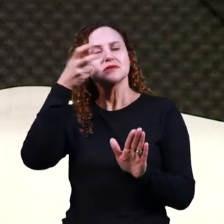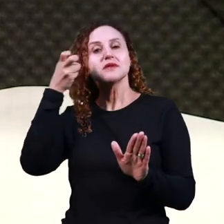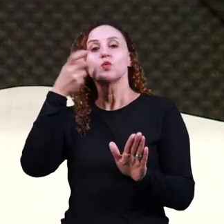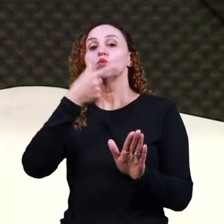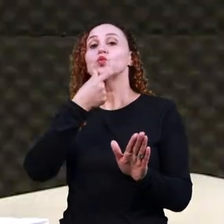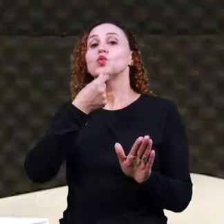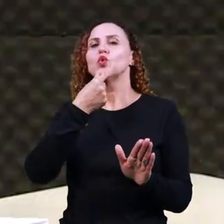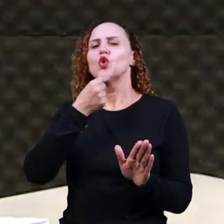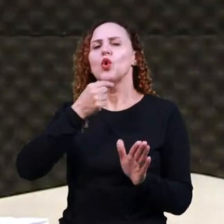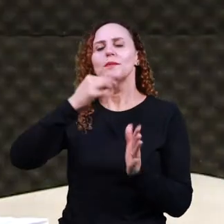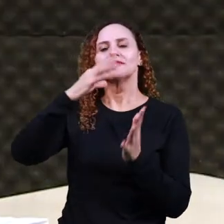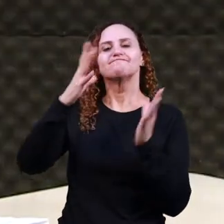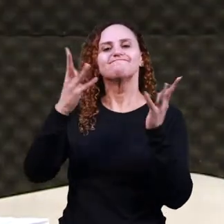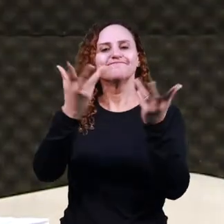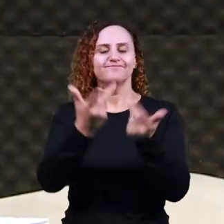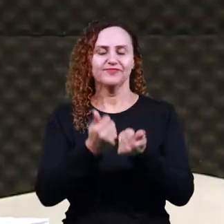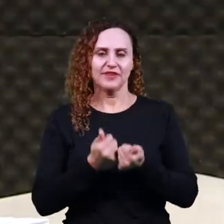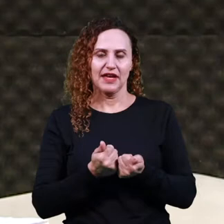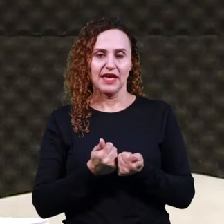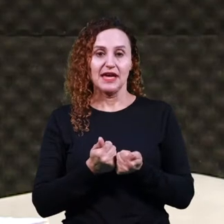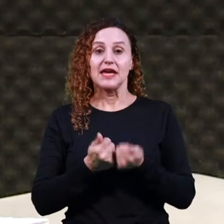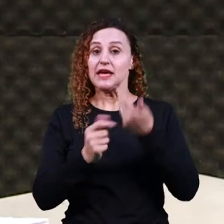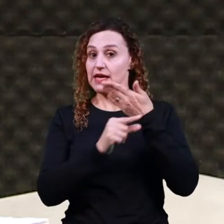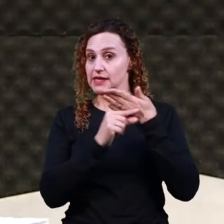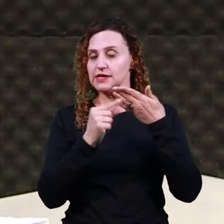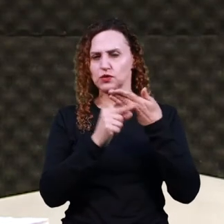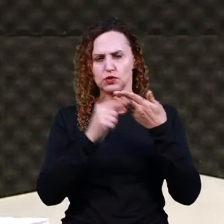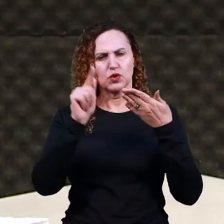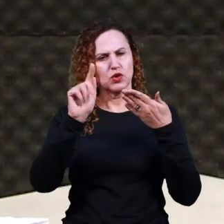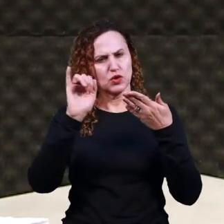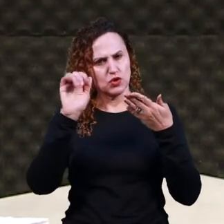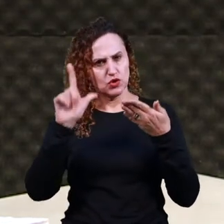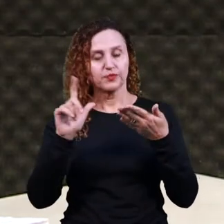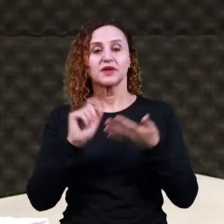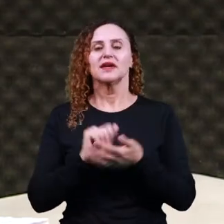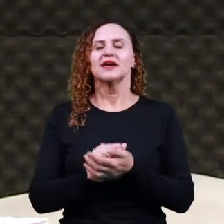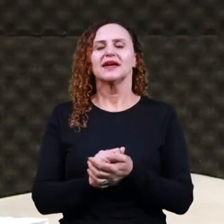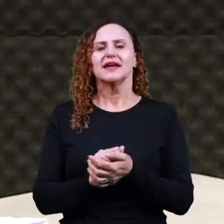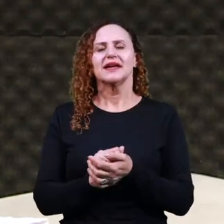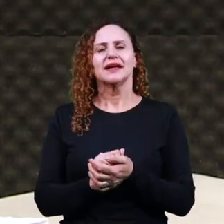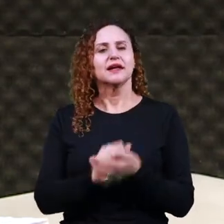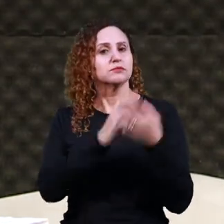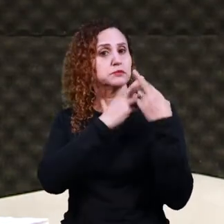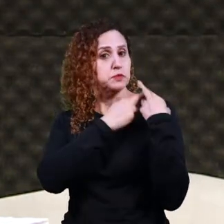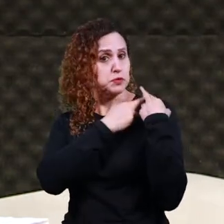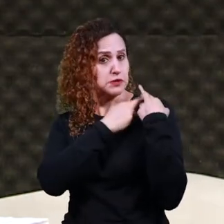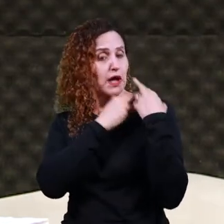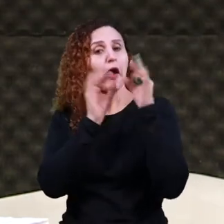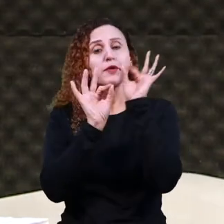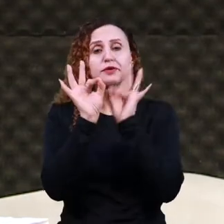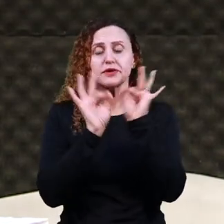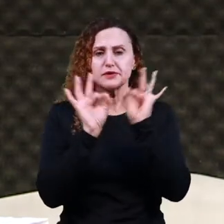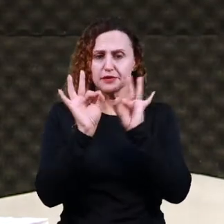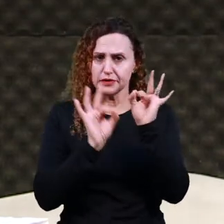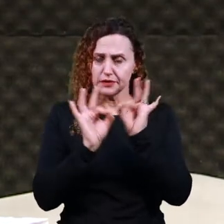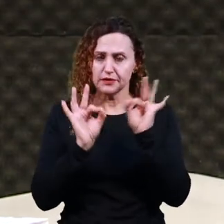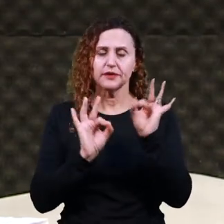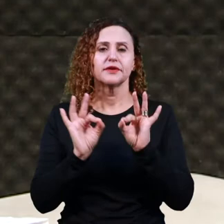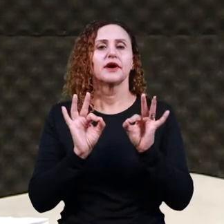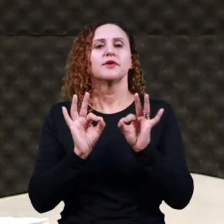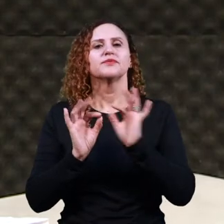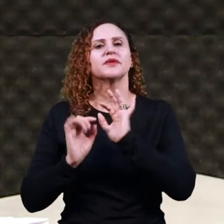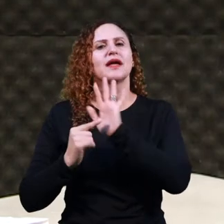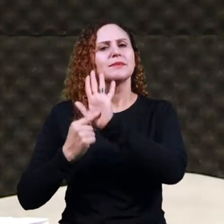totalidade. Gil Vicente era responsável pela organização dos eventos palacianos. Essas